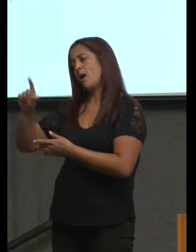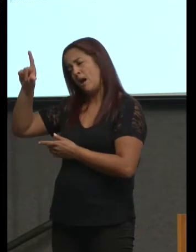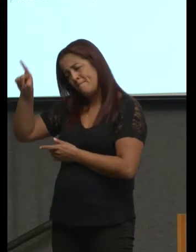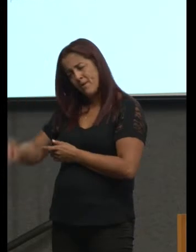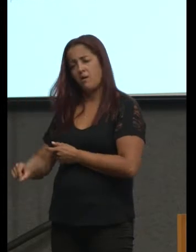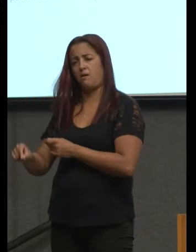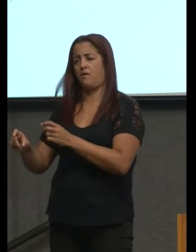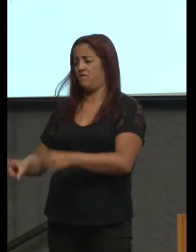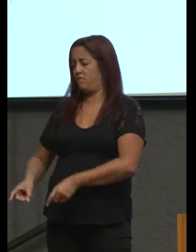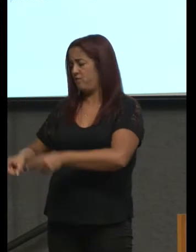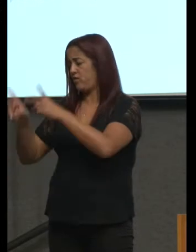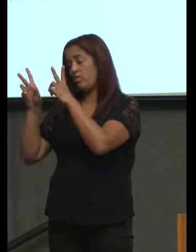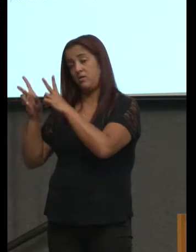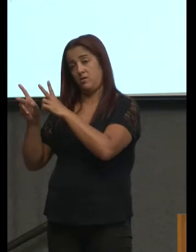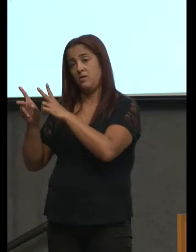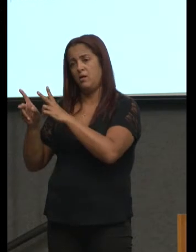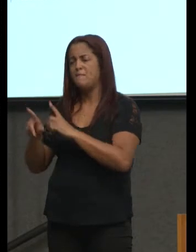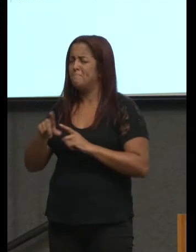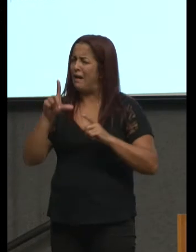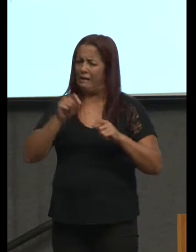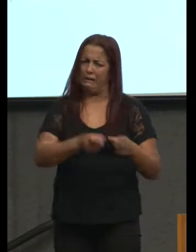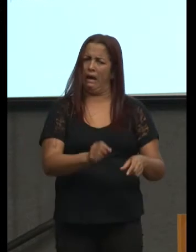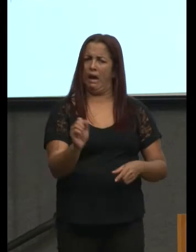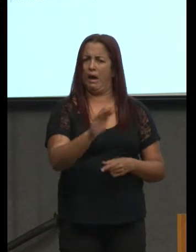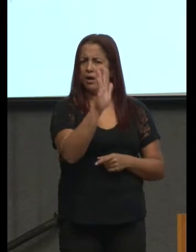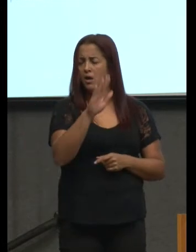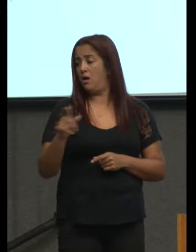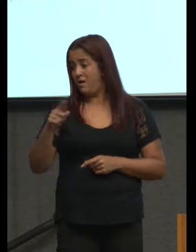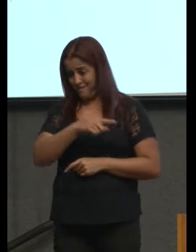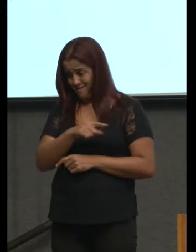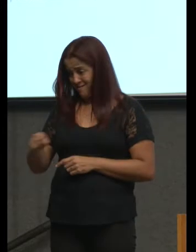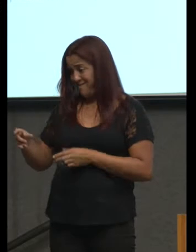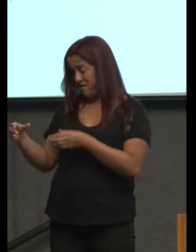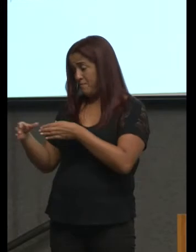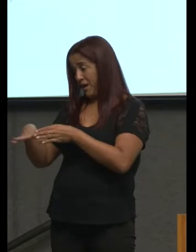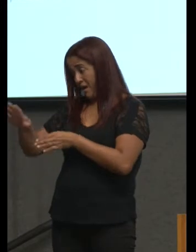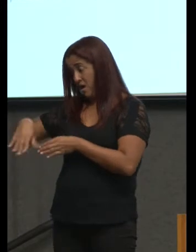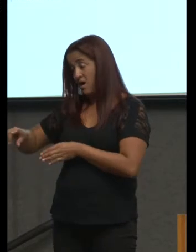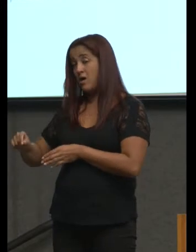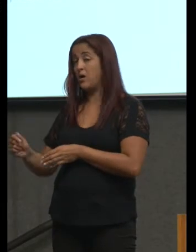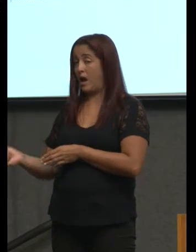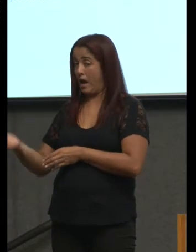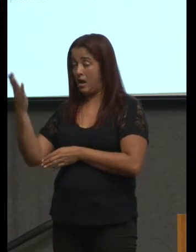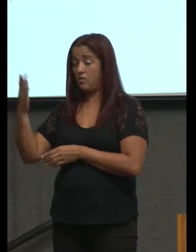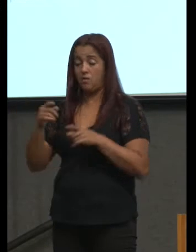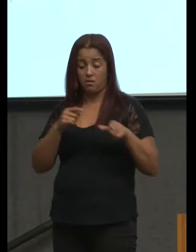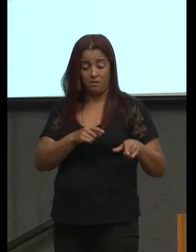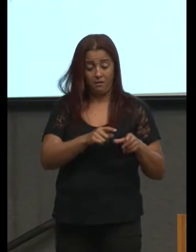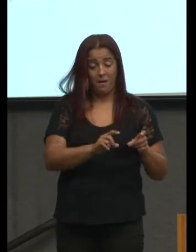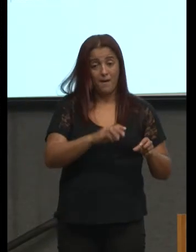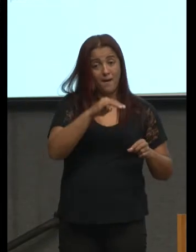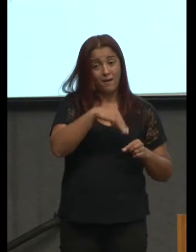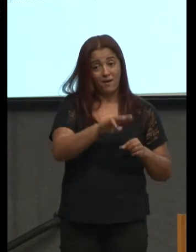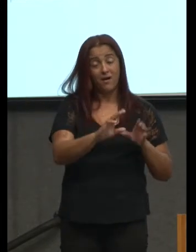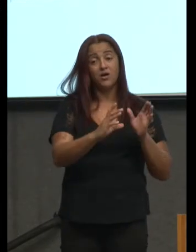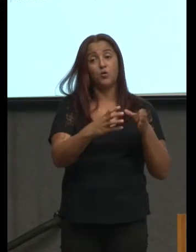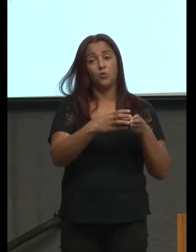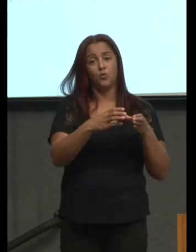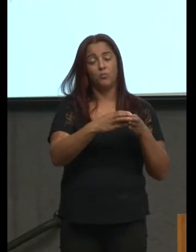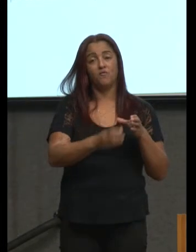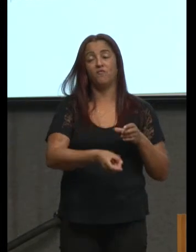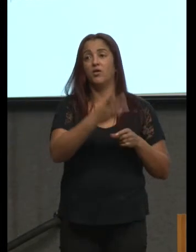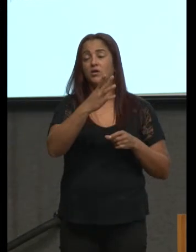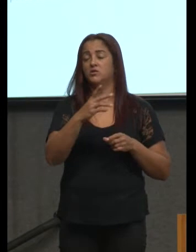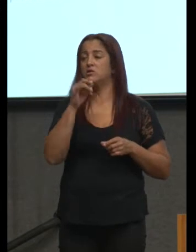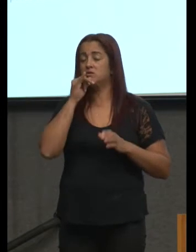vendida pelo preço de mercado né pelo preço de mercado uma casa que valeria quatrocentos eles vendem por duzentos